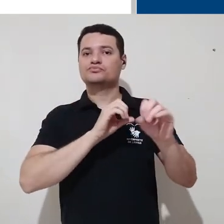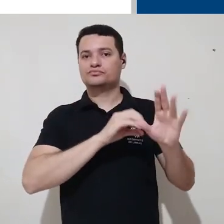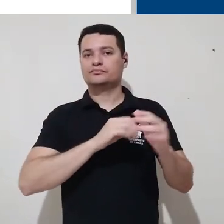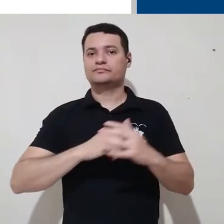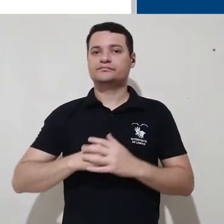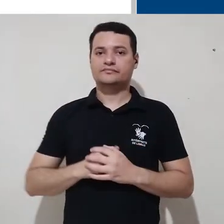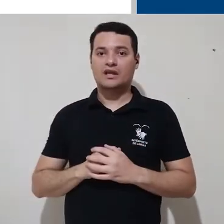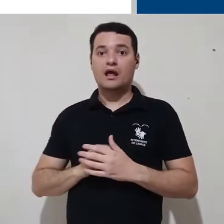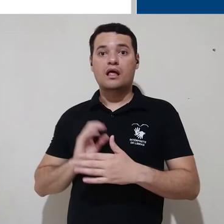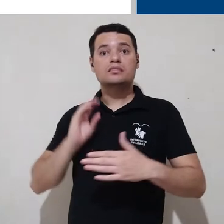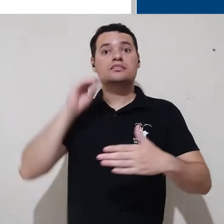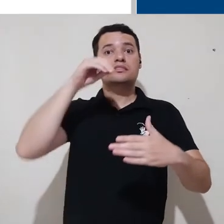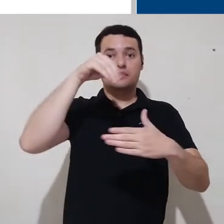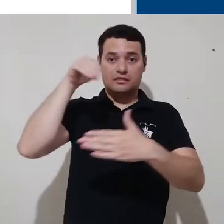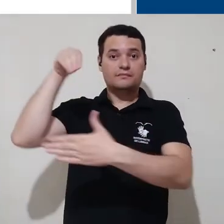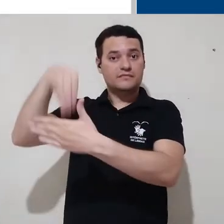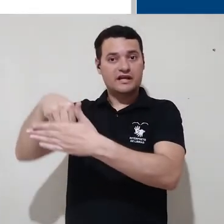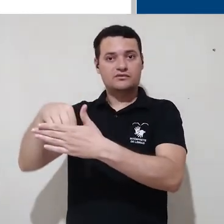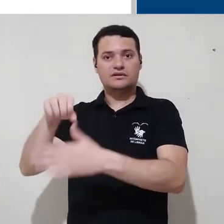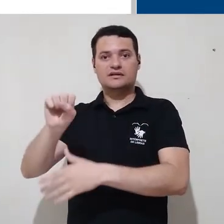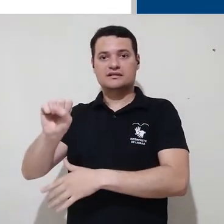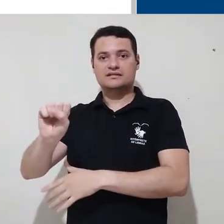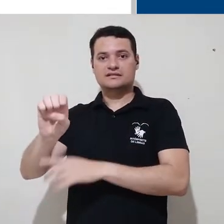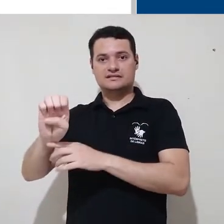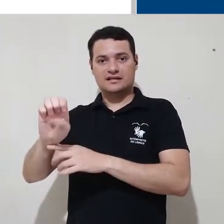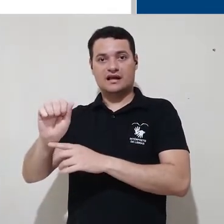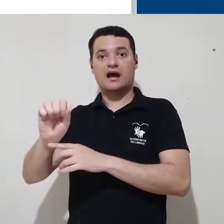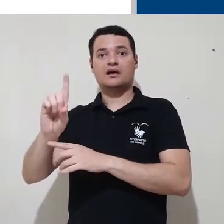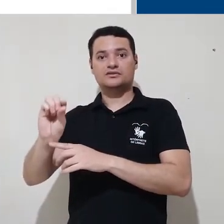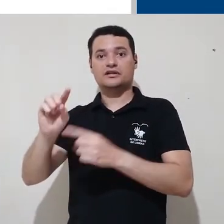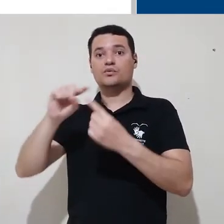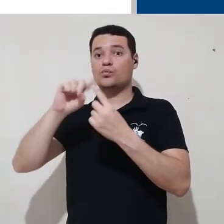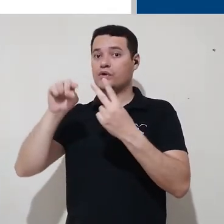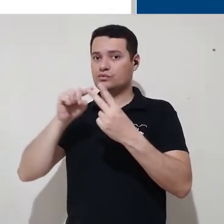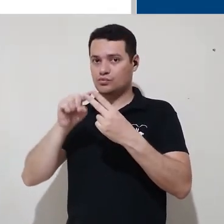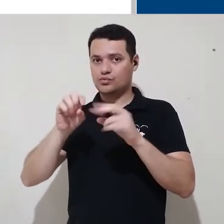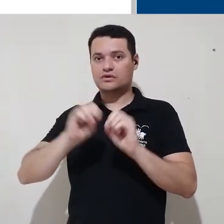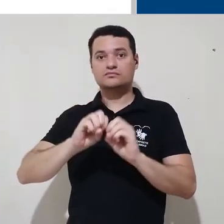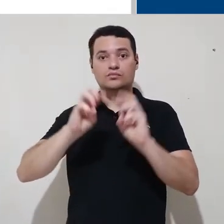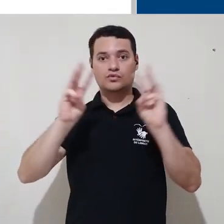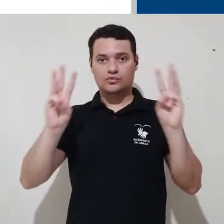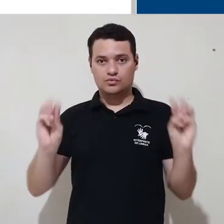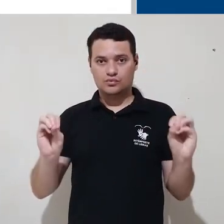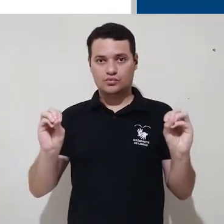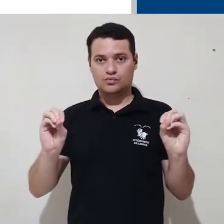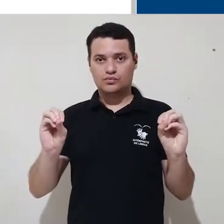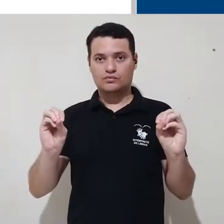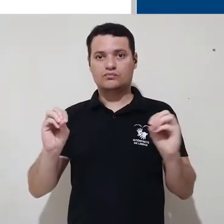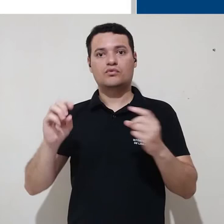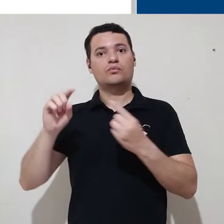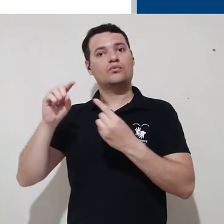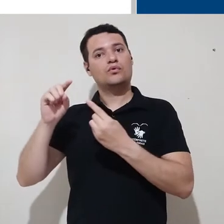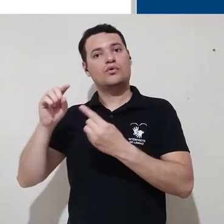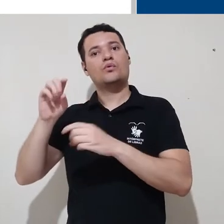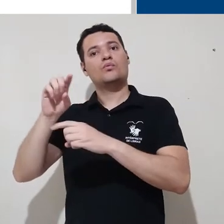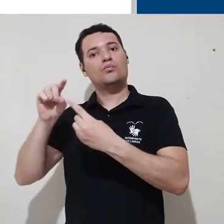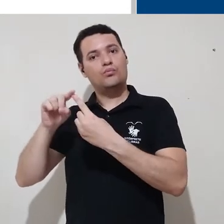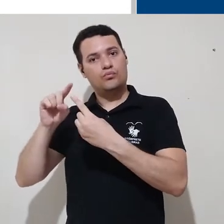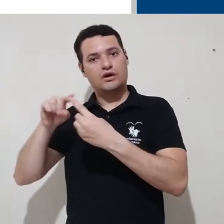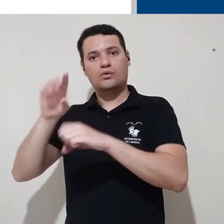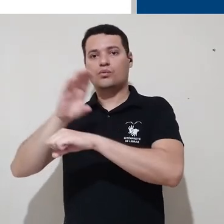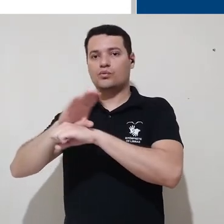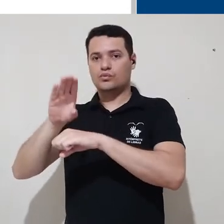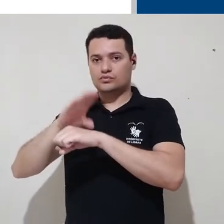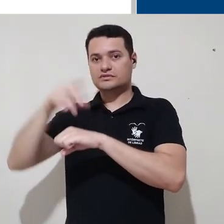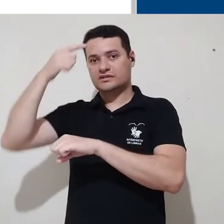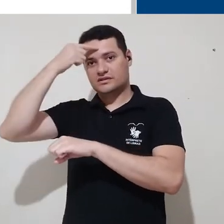Dentro da SEAD, nós temos duas plataformas Moodle, uma para os cursos de graduação e uma